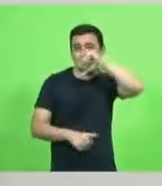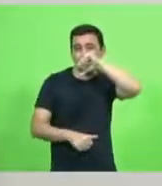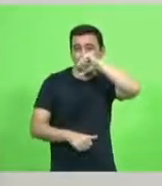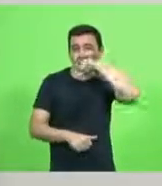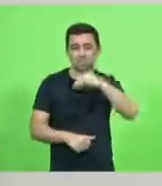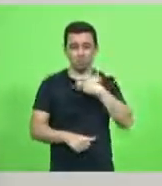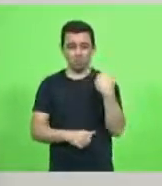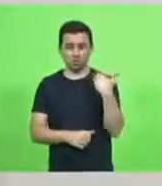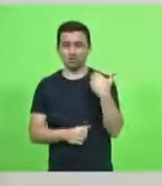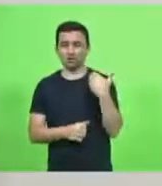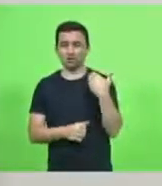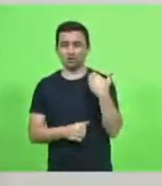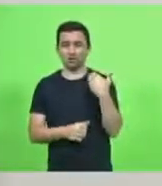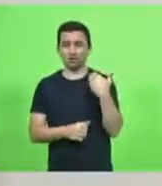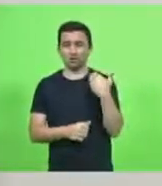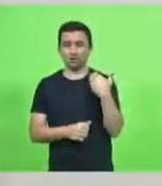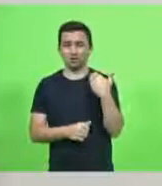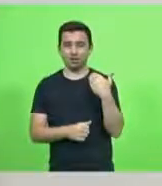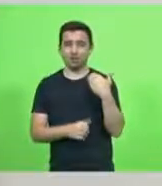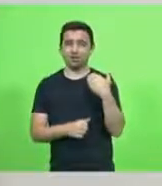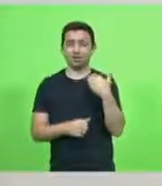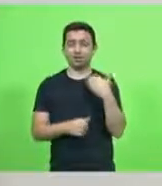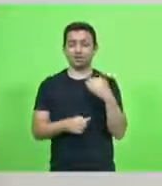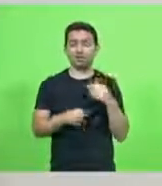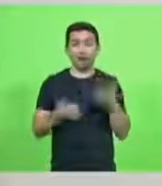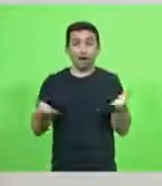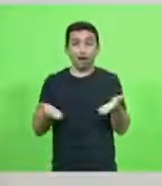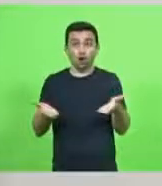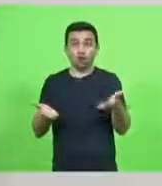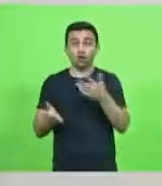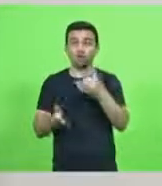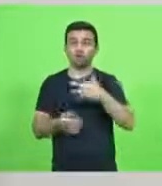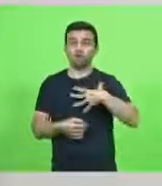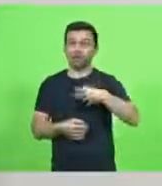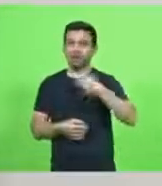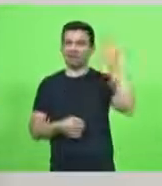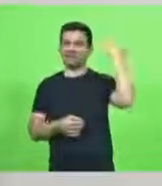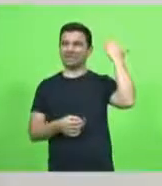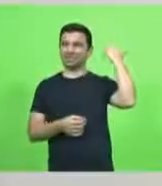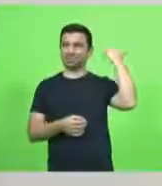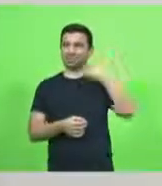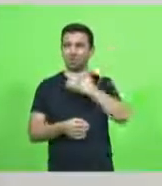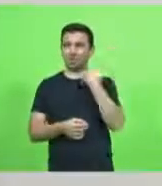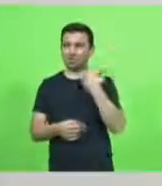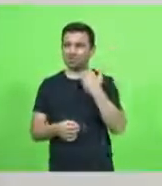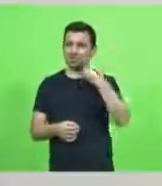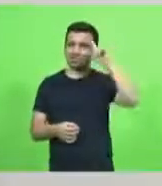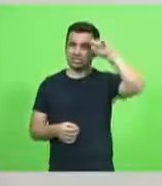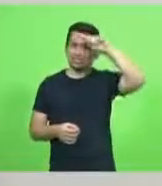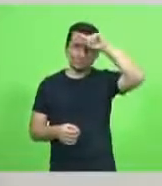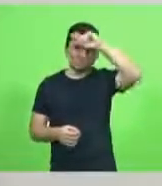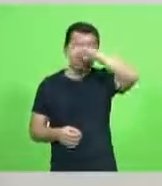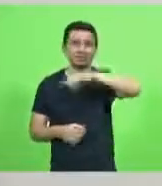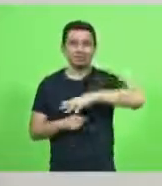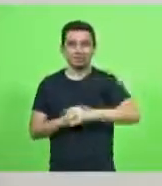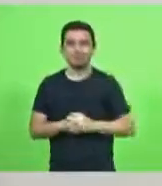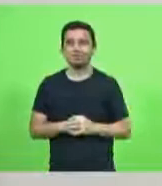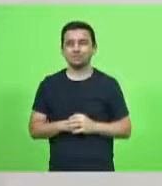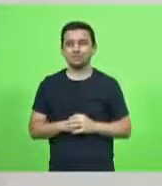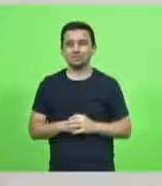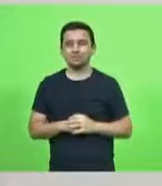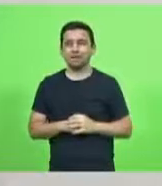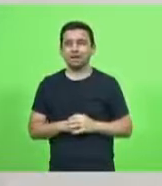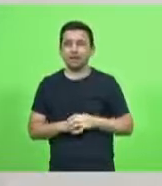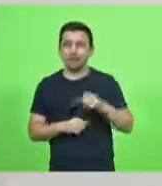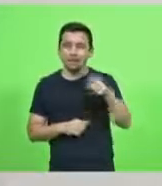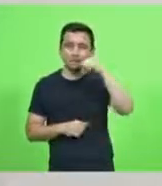é muito mais duro do que o que eu fiz agora que é os filhos sepultar os pais. Mamãe não